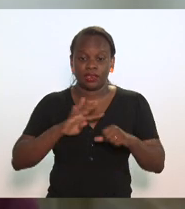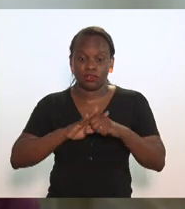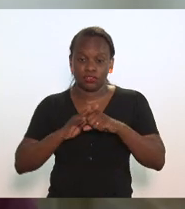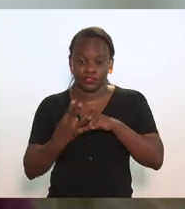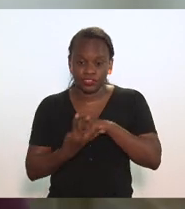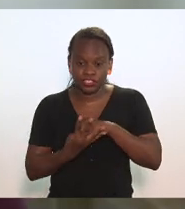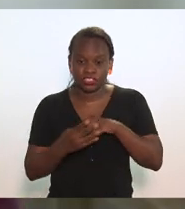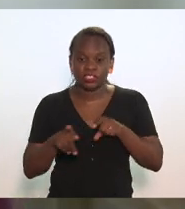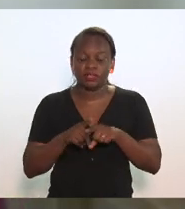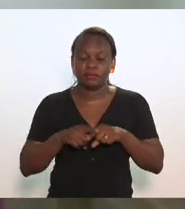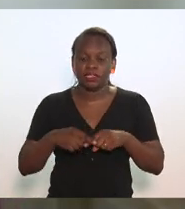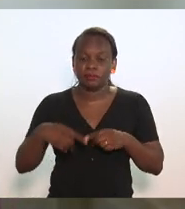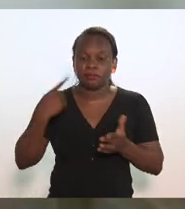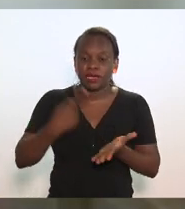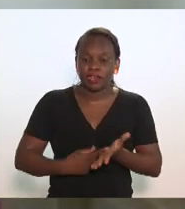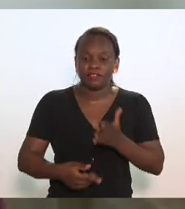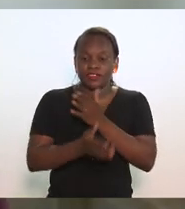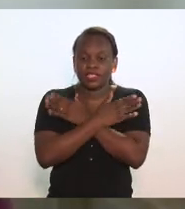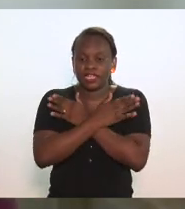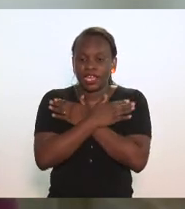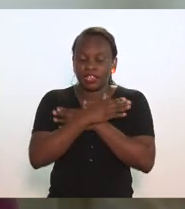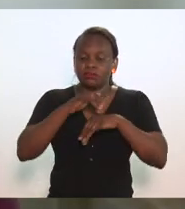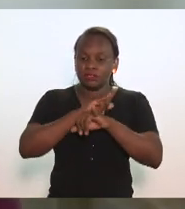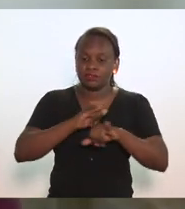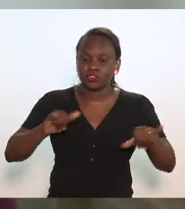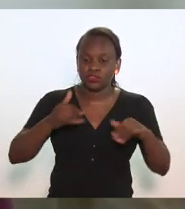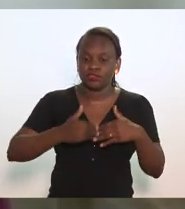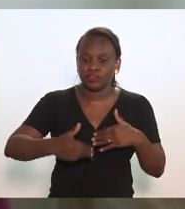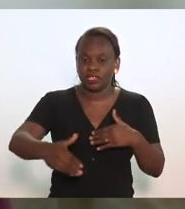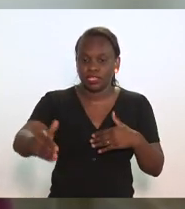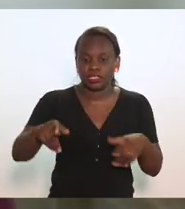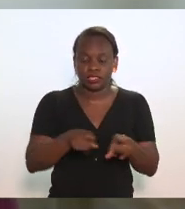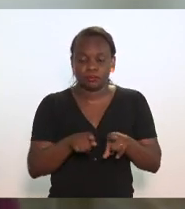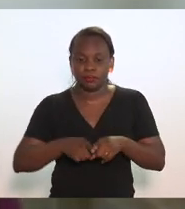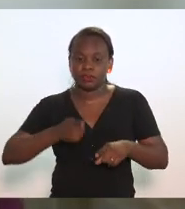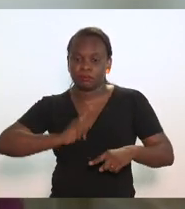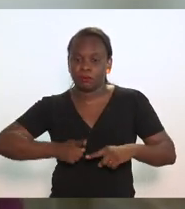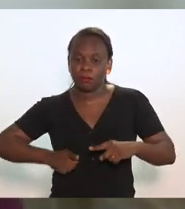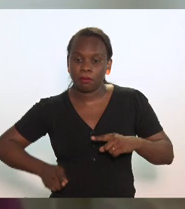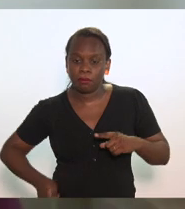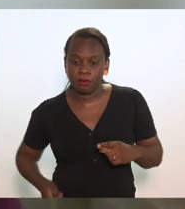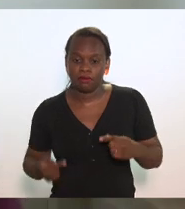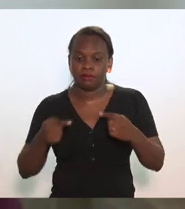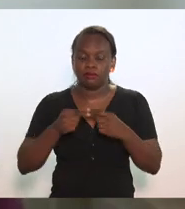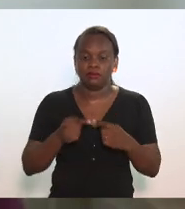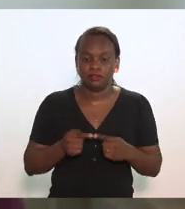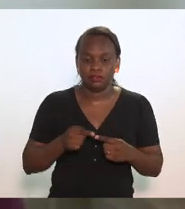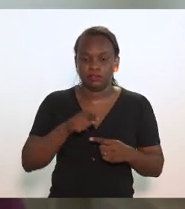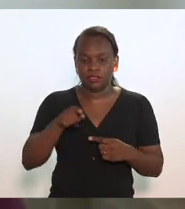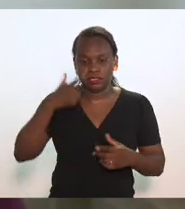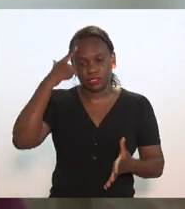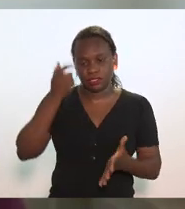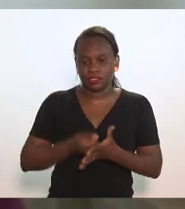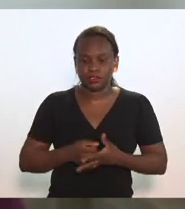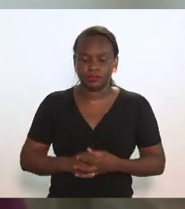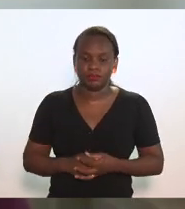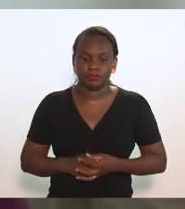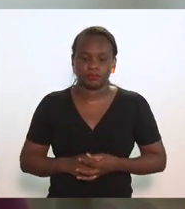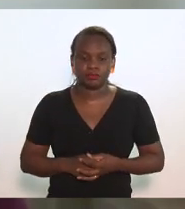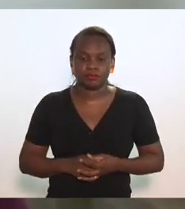e os feriados que se anunciam e as restrições ligadas a essa decisão.